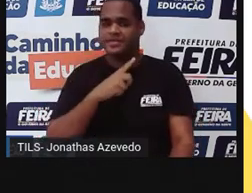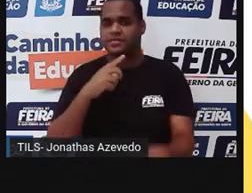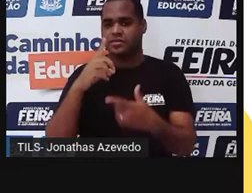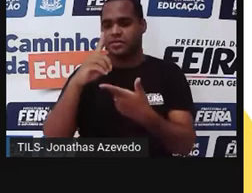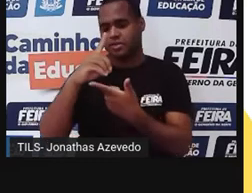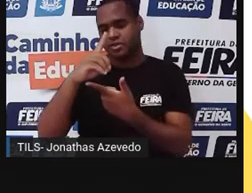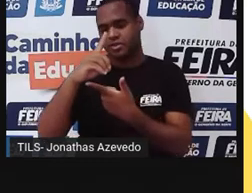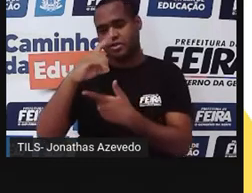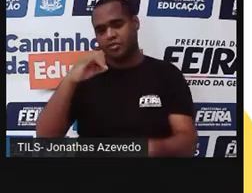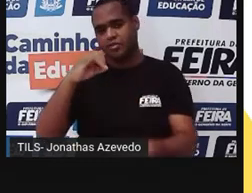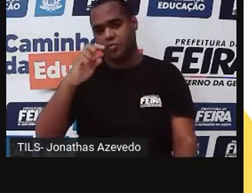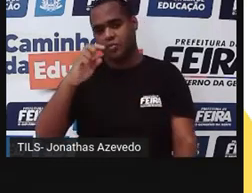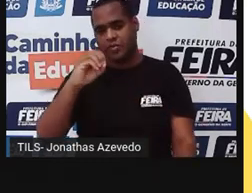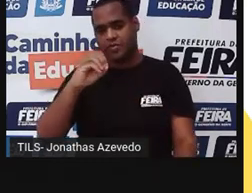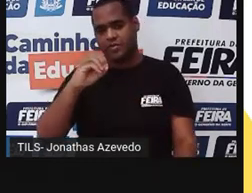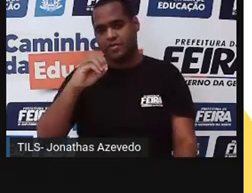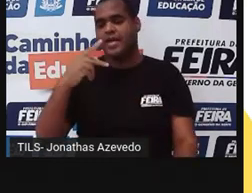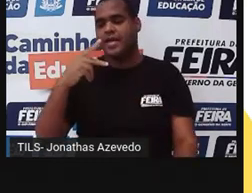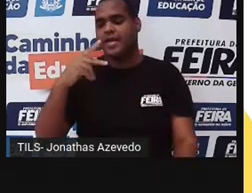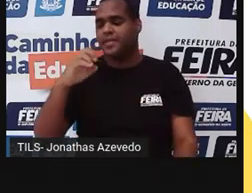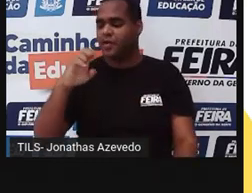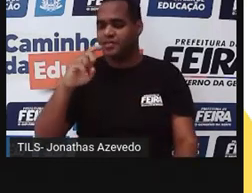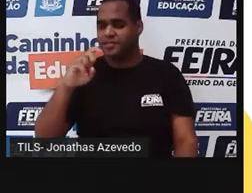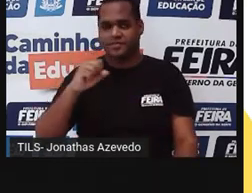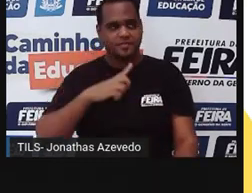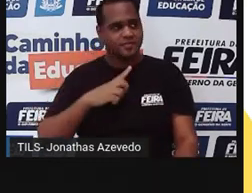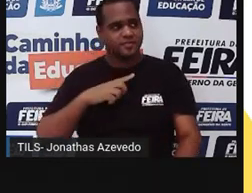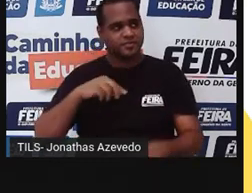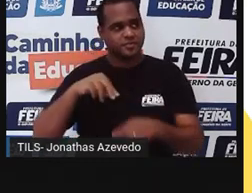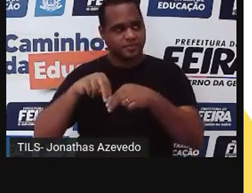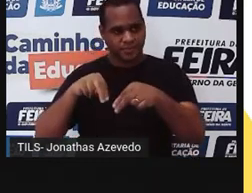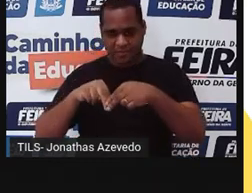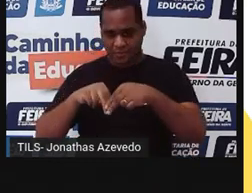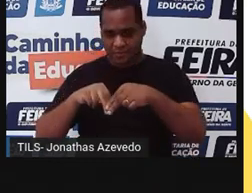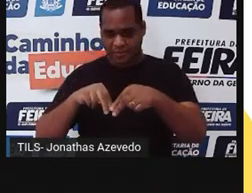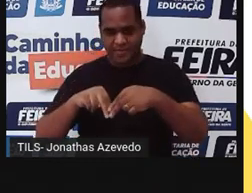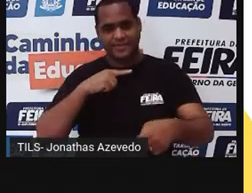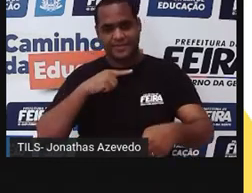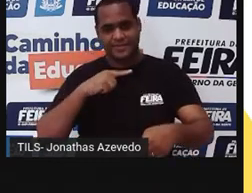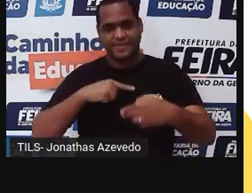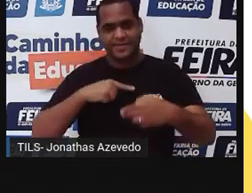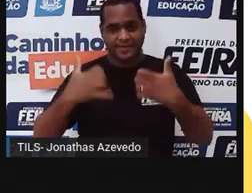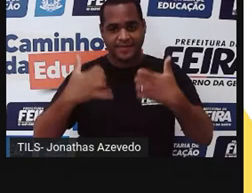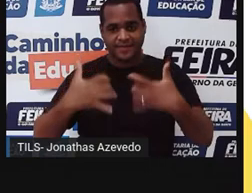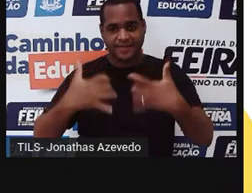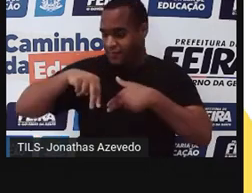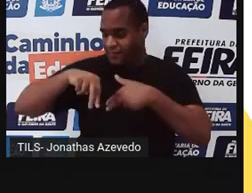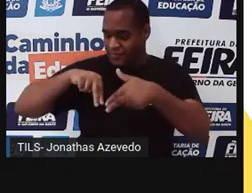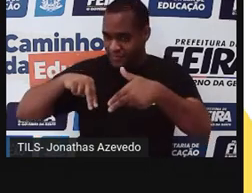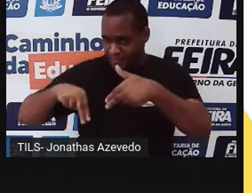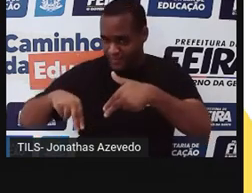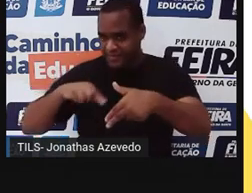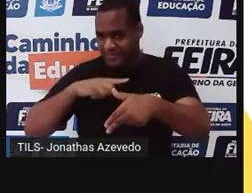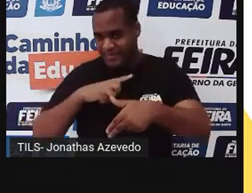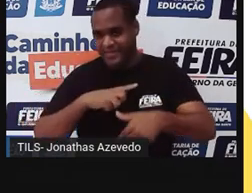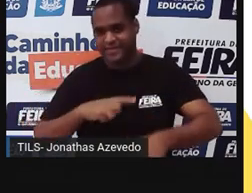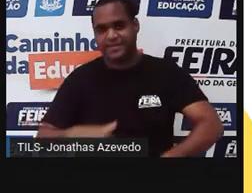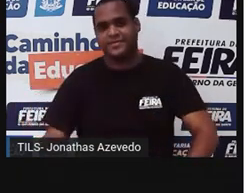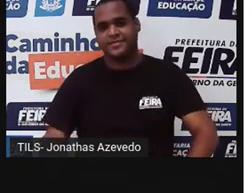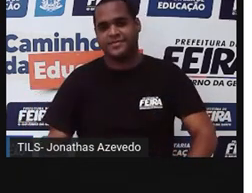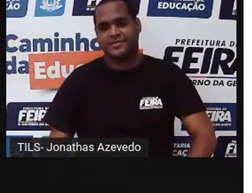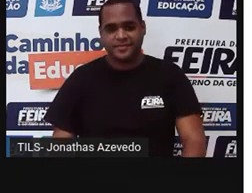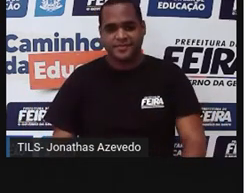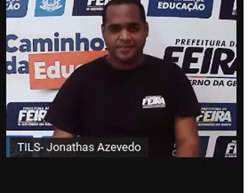vem de dois. Podes vem de pernas ou patas. Então, eles têm duas patas por segmento, dois pares de patas por segmento.